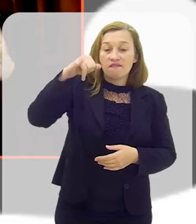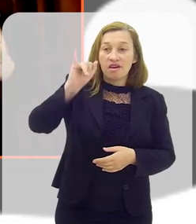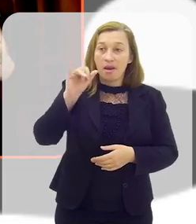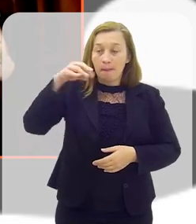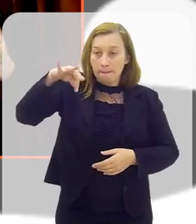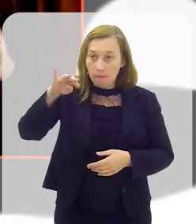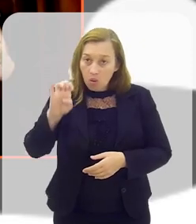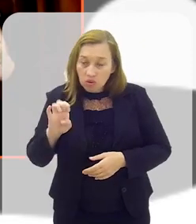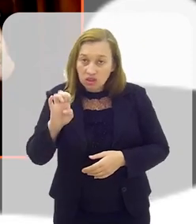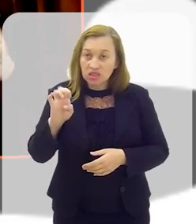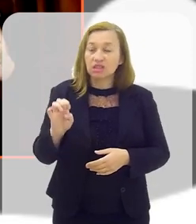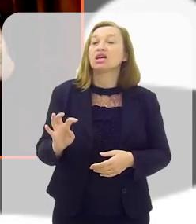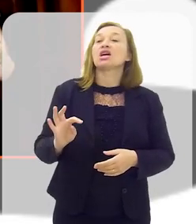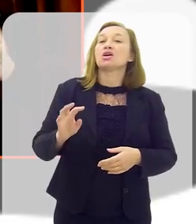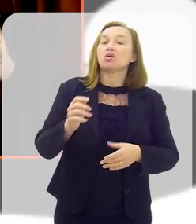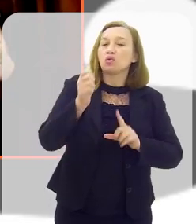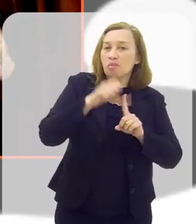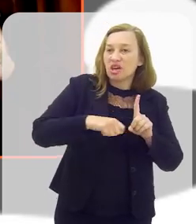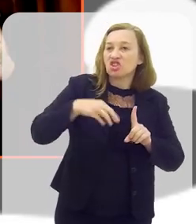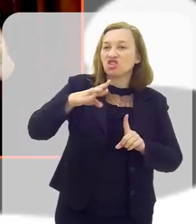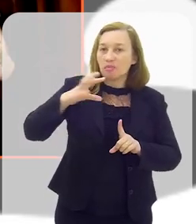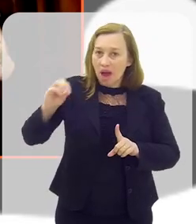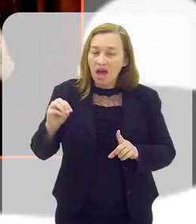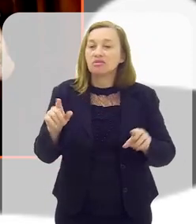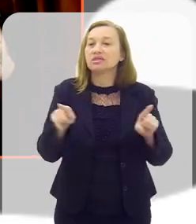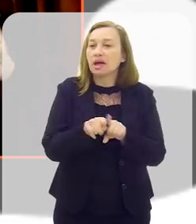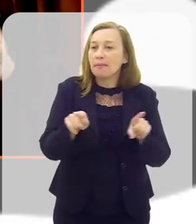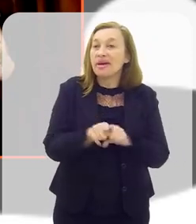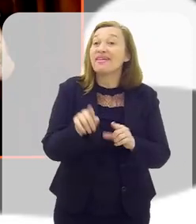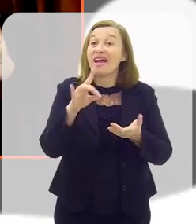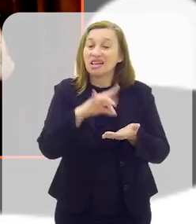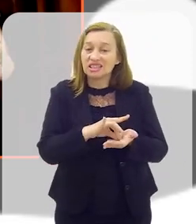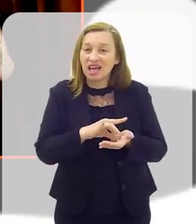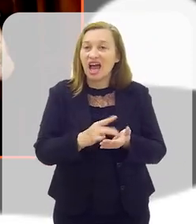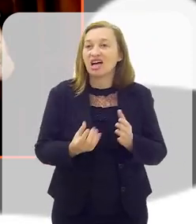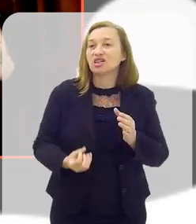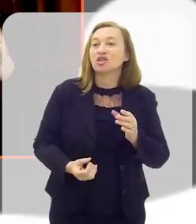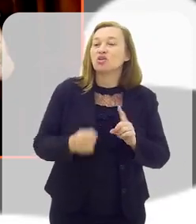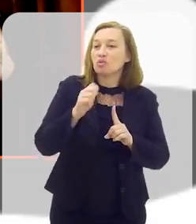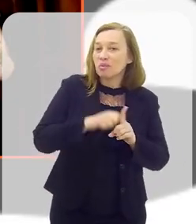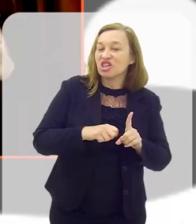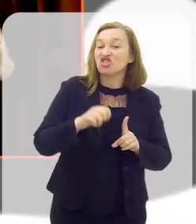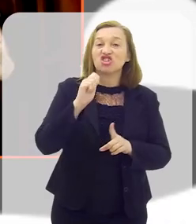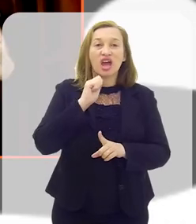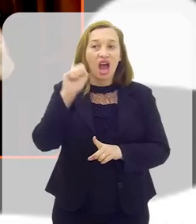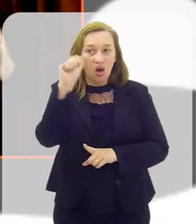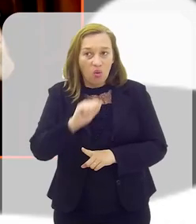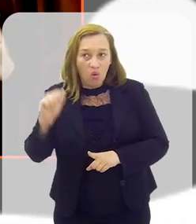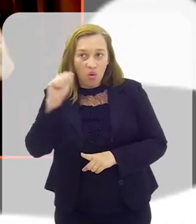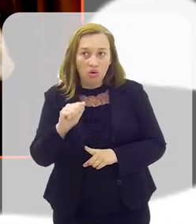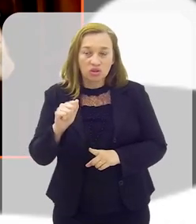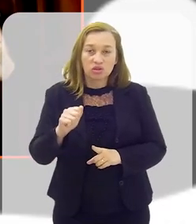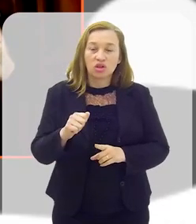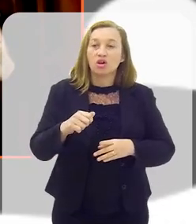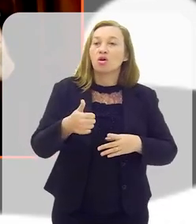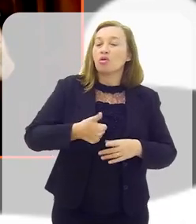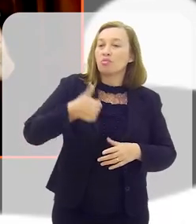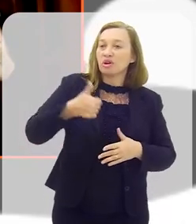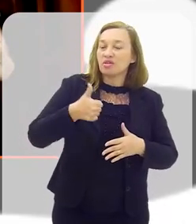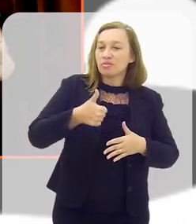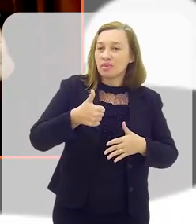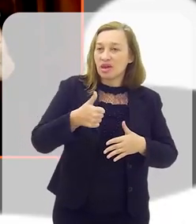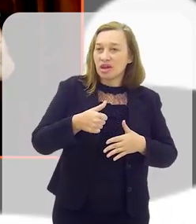confirmado, no mês de março. Vamos também, na realidade, fazer no mês de agosto o primeiro guia dos